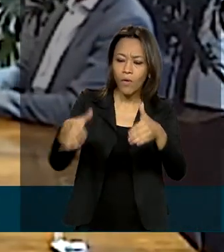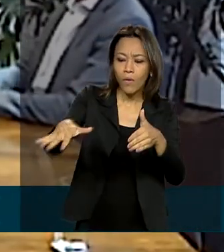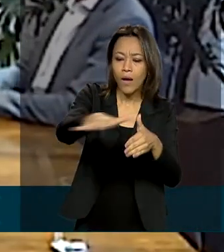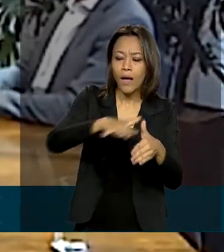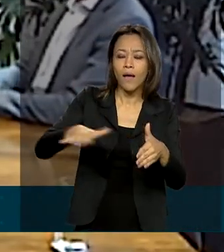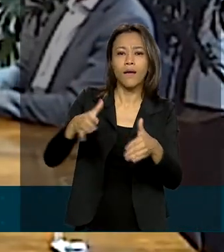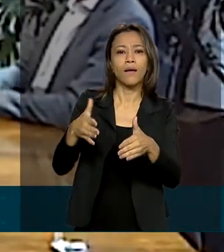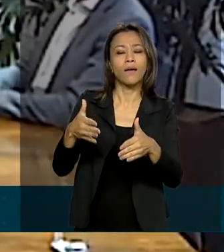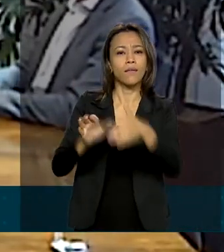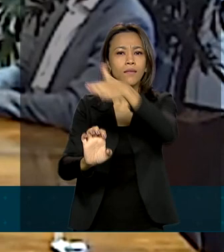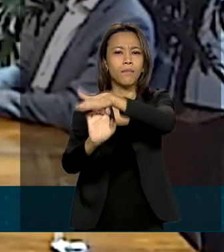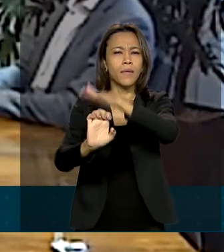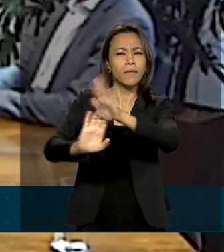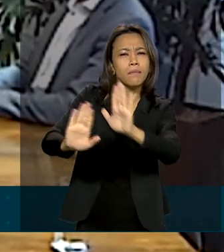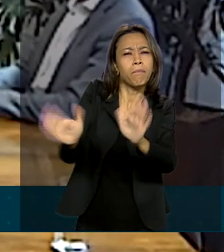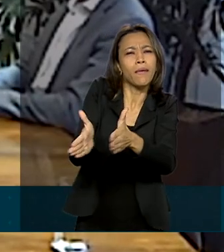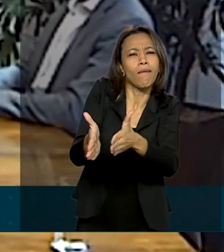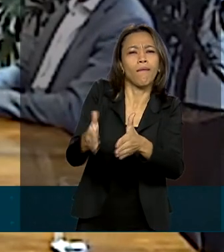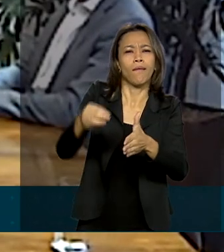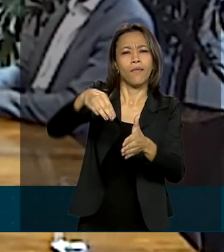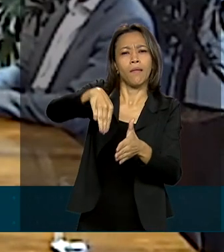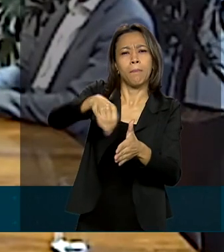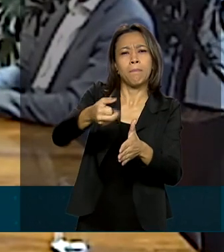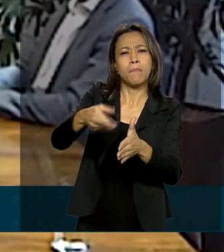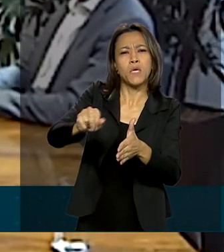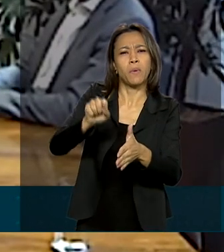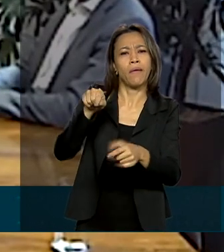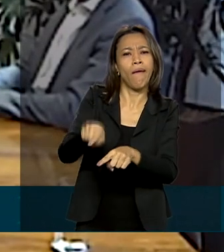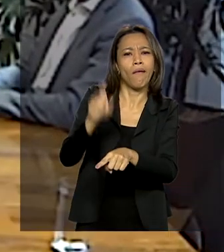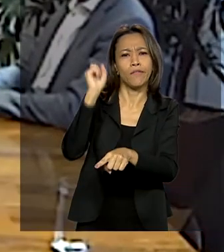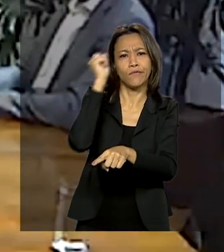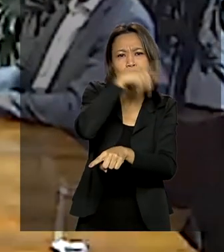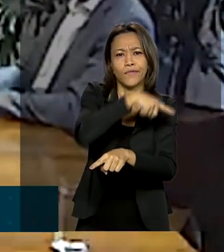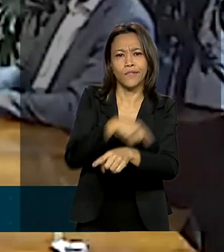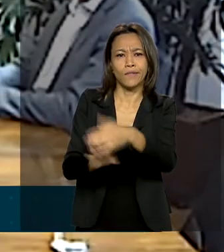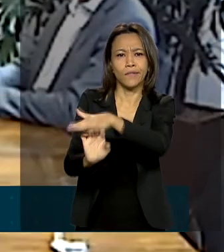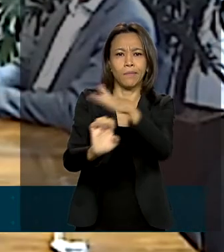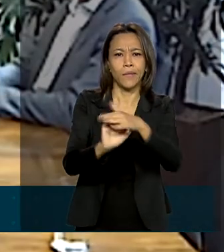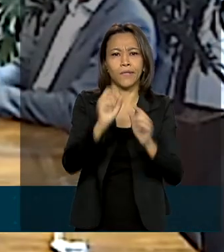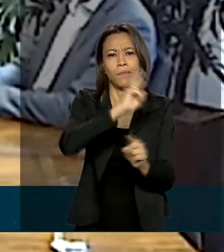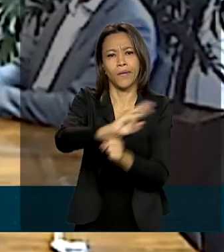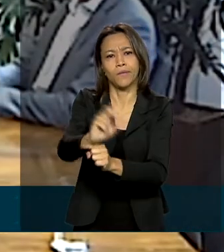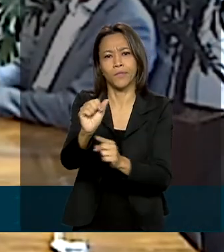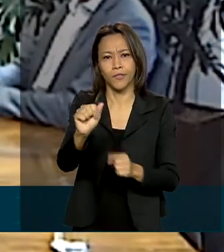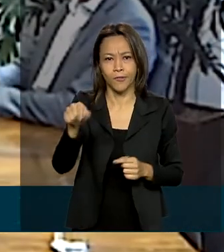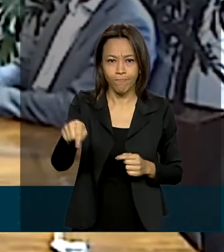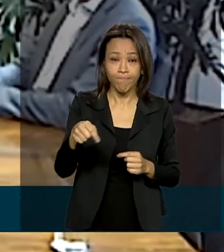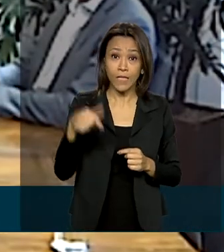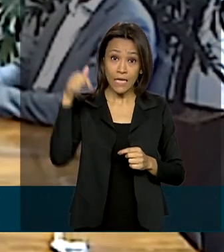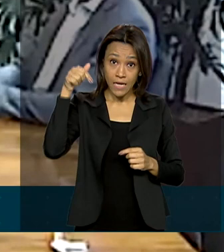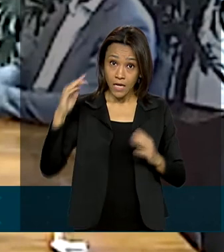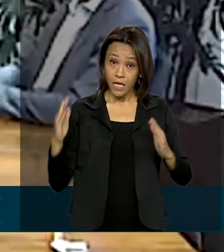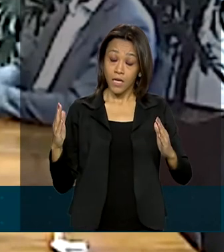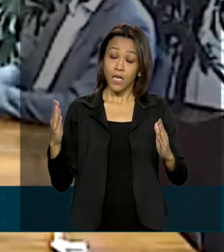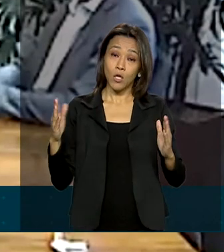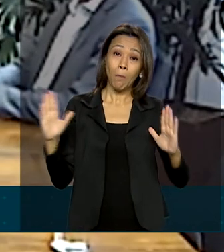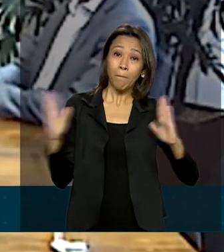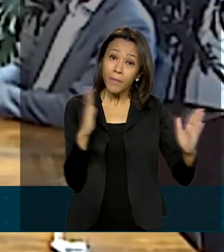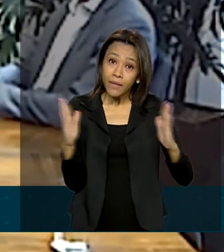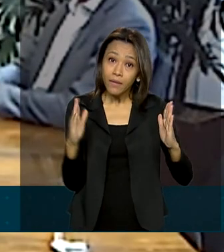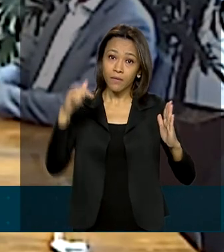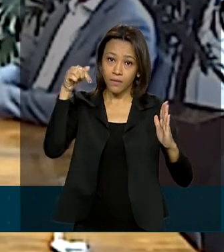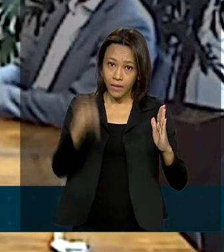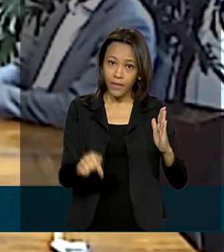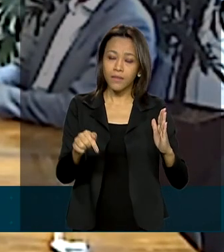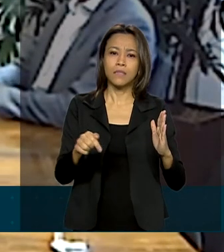que historicamente têm uma dificuldade enorme em obter crédito. E num momento como esse, no meio da pandemia,